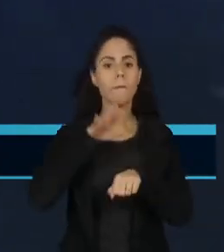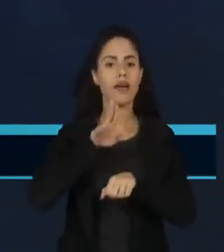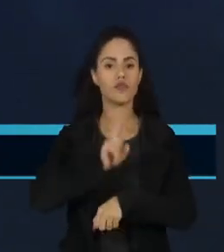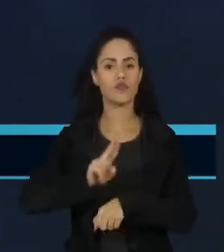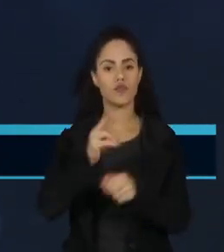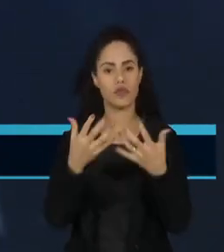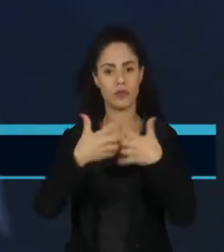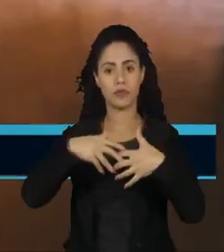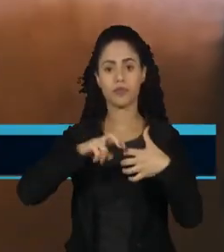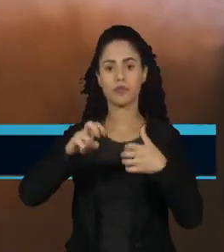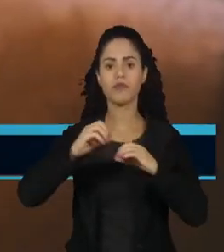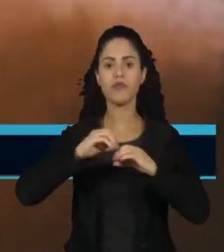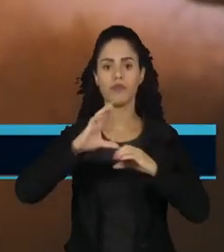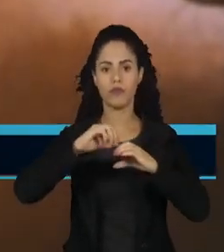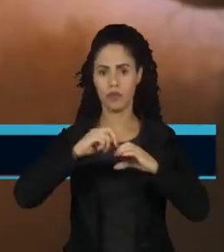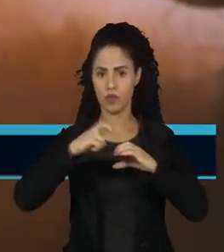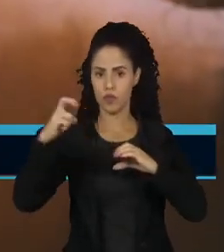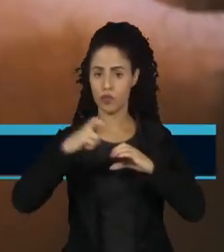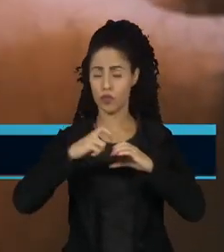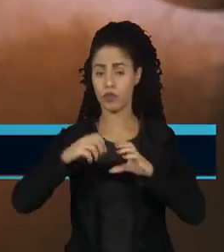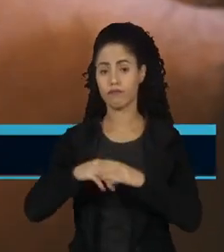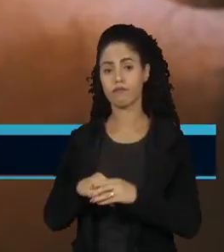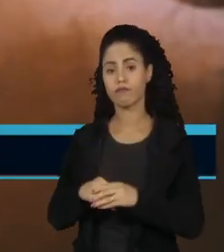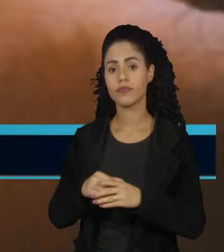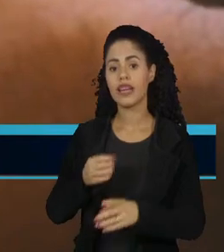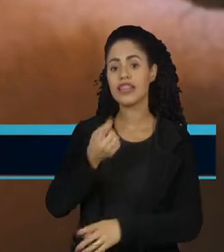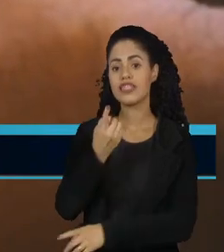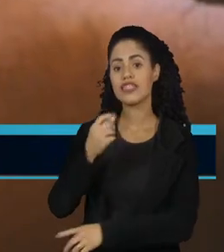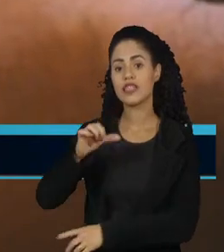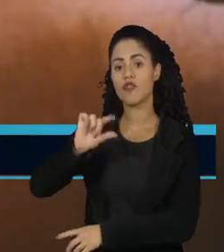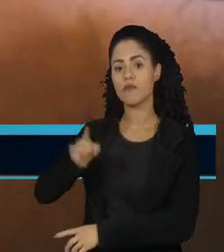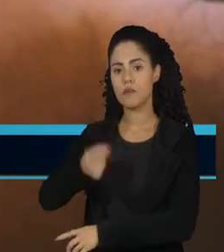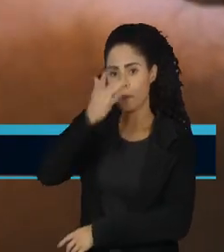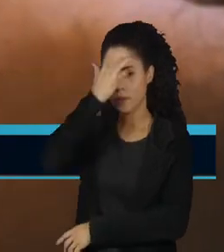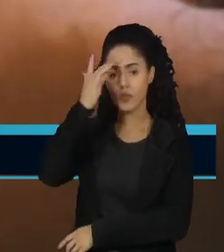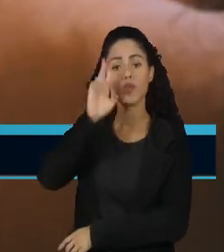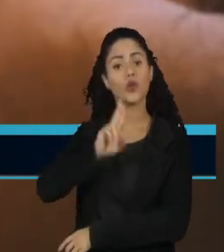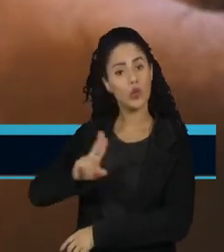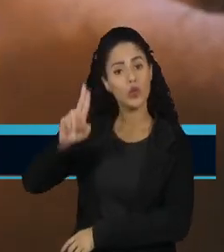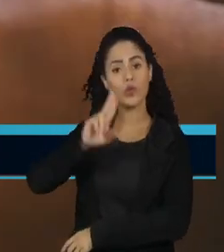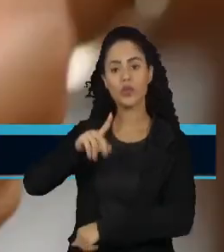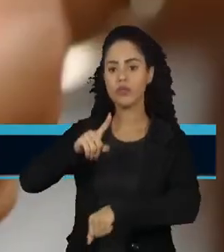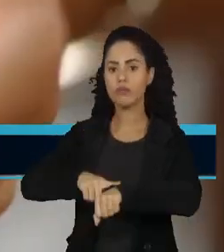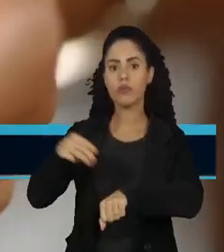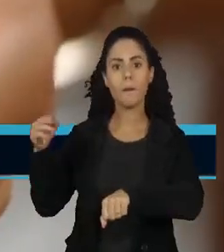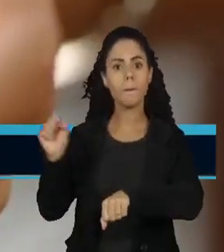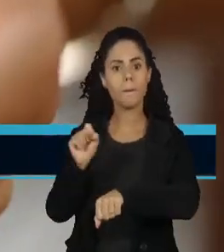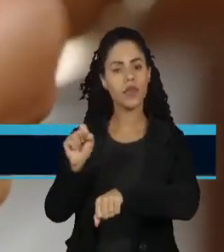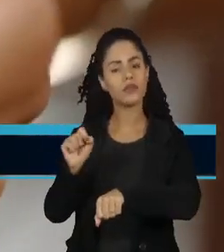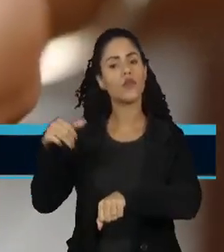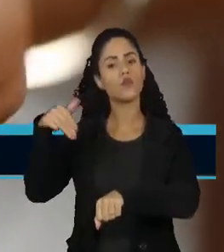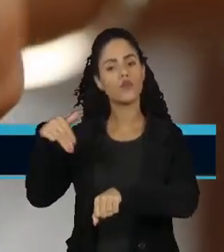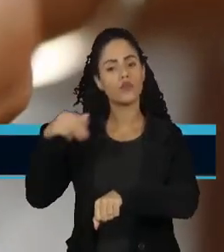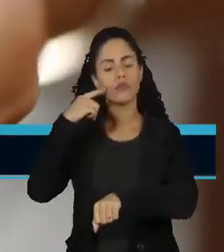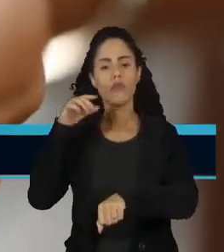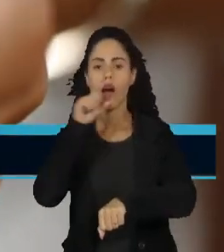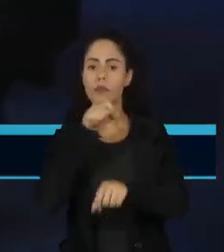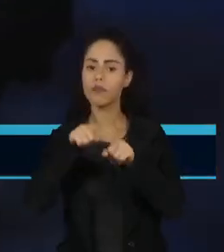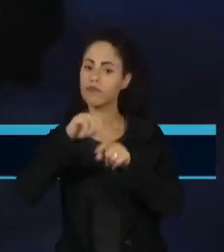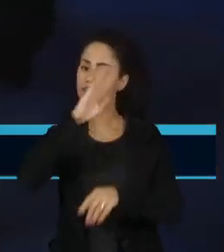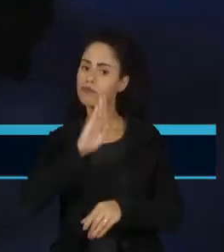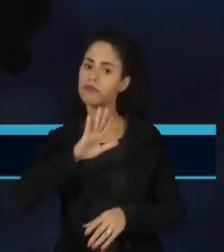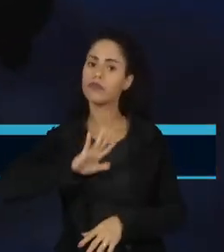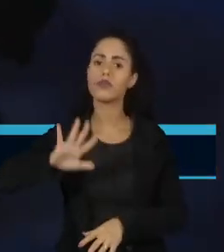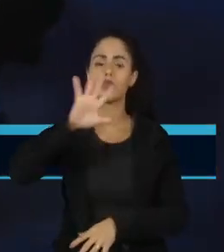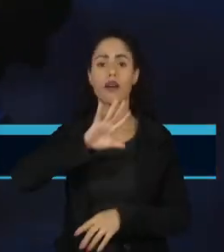o chat GPT. São mais de 19 mil usuários por minuto, em média, espalhados por todo o planeta.